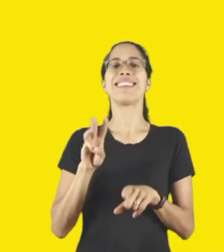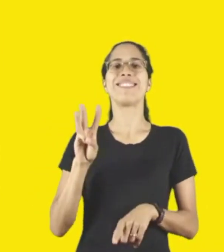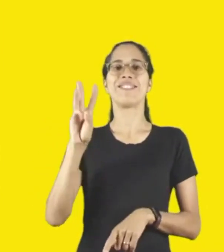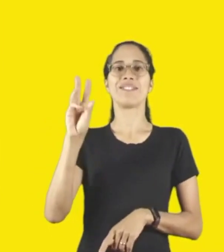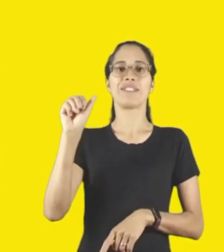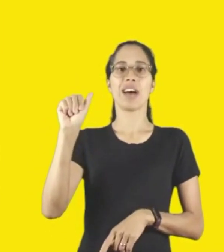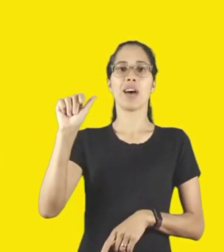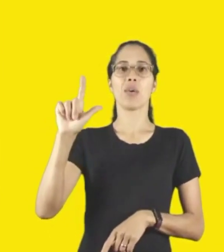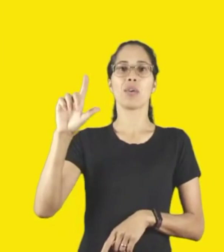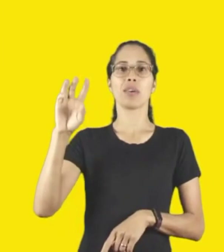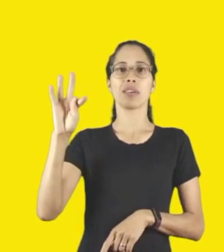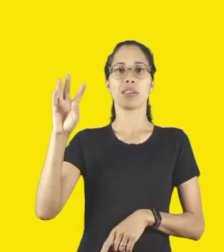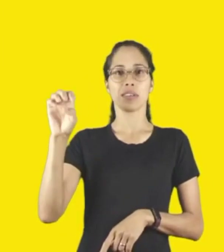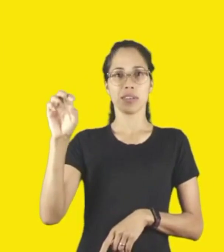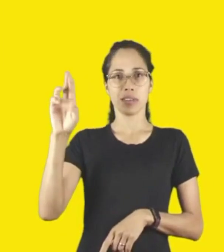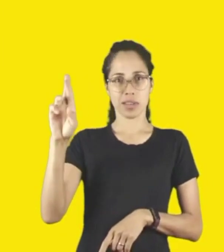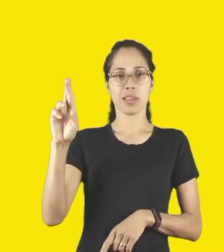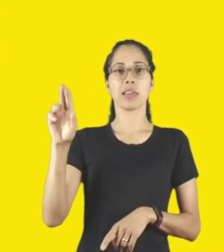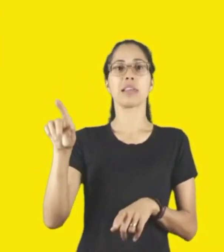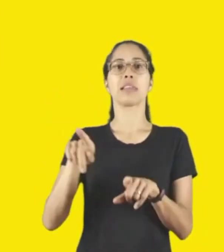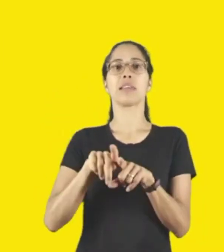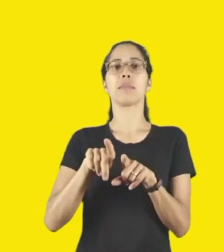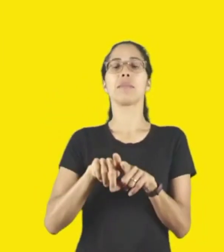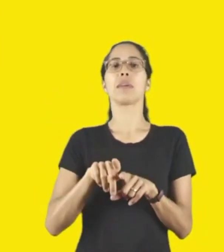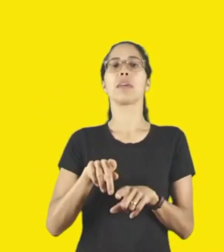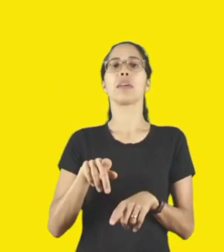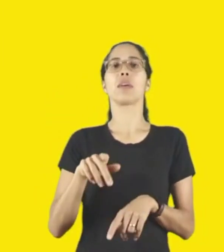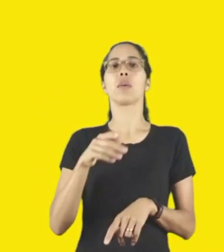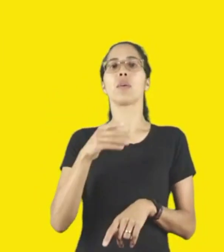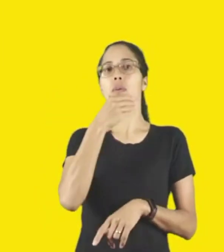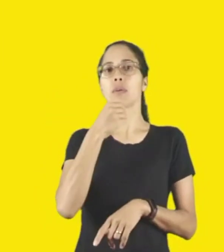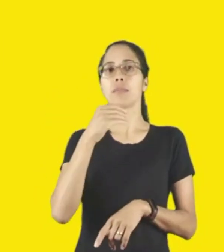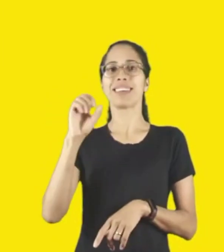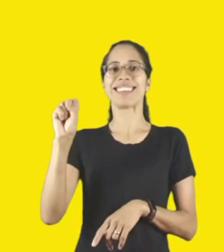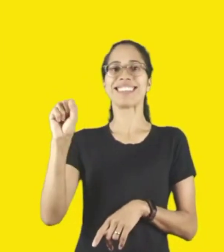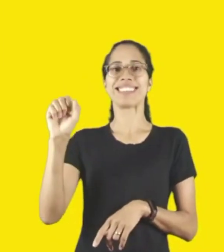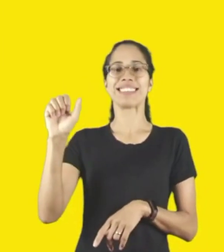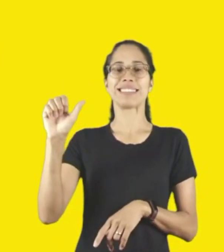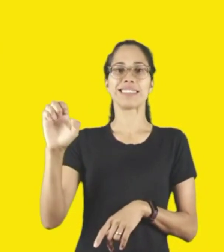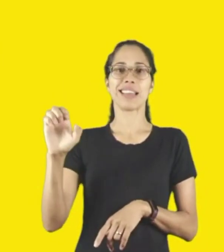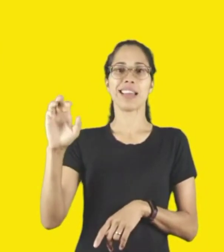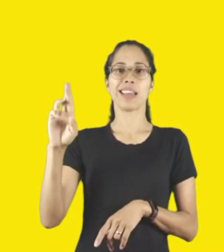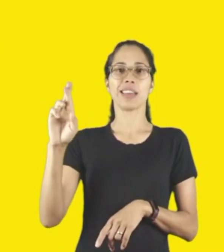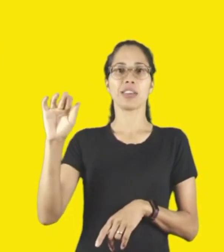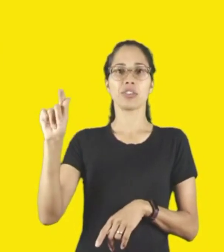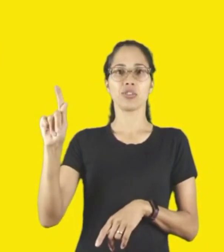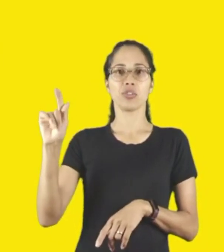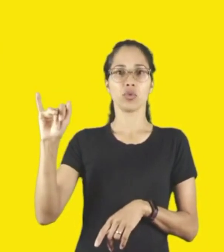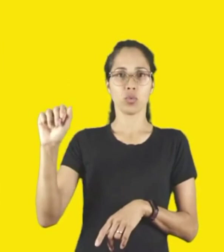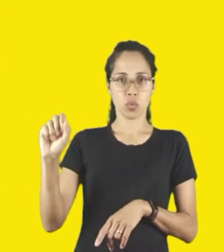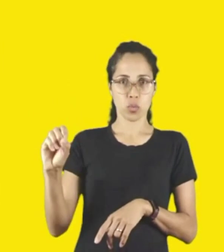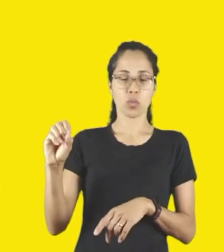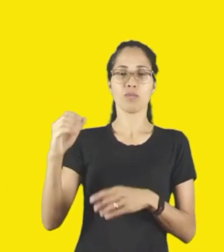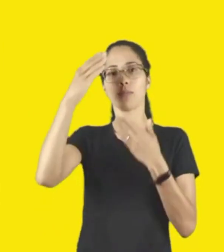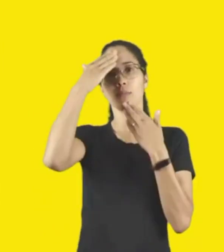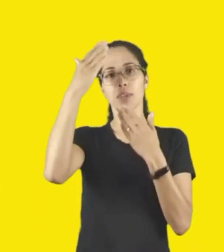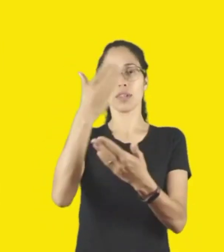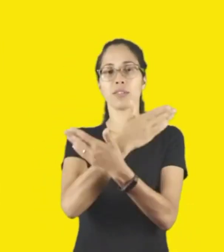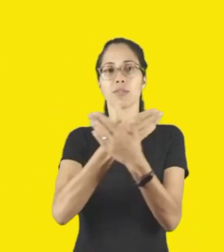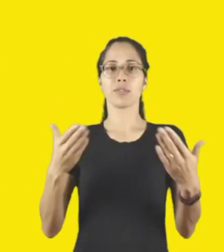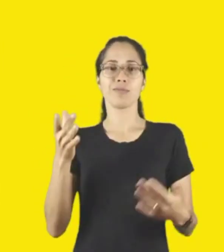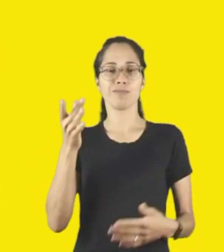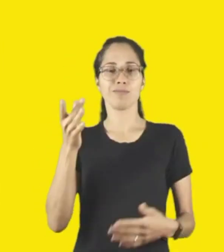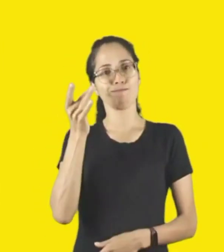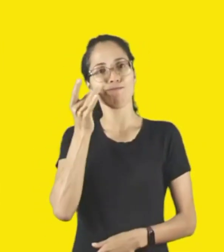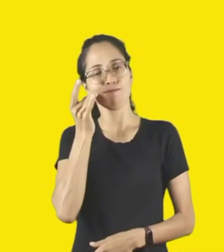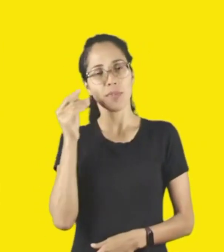do Alto Tietê e também o senhor Sérgio Vanderlei da Silva, de Adamantina. Muito obrigada por todas as presenças de vocês e também por